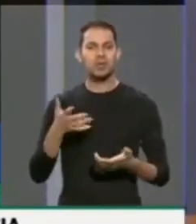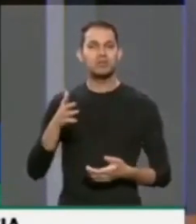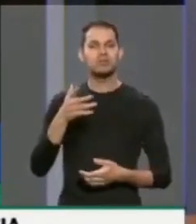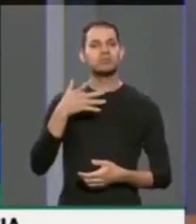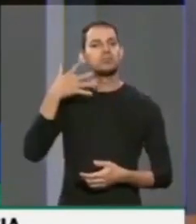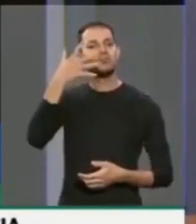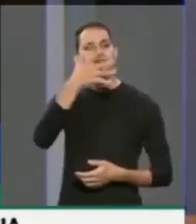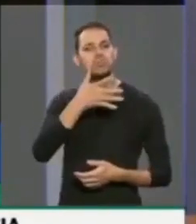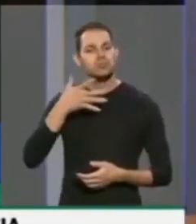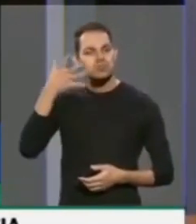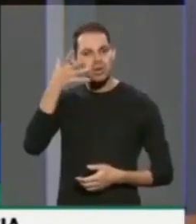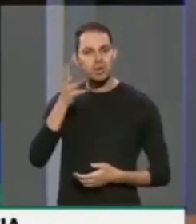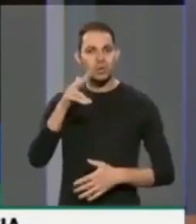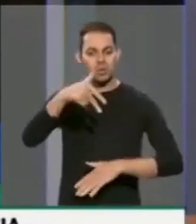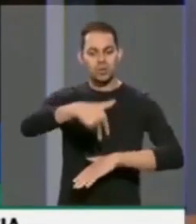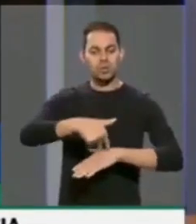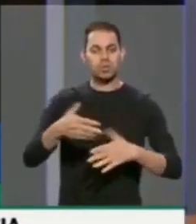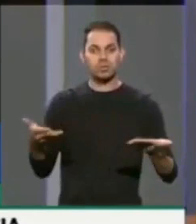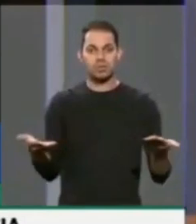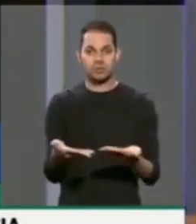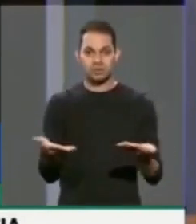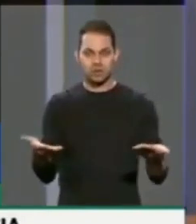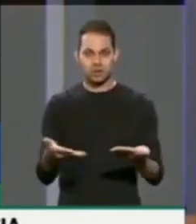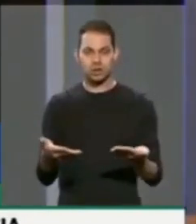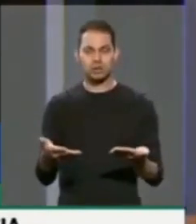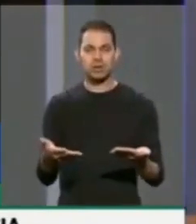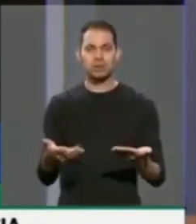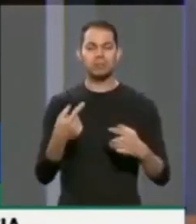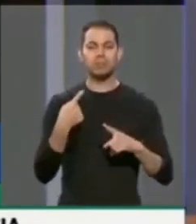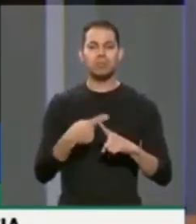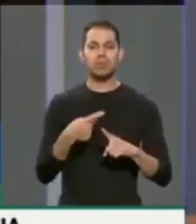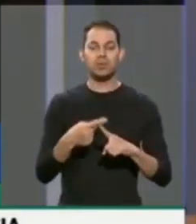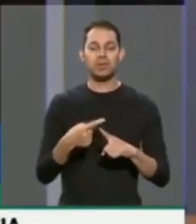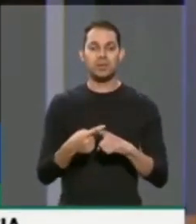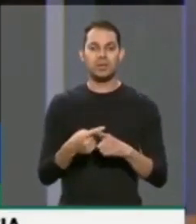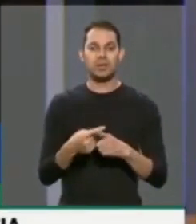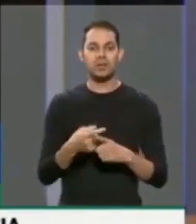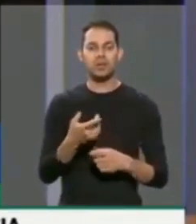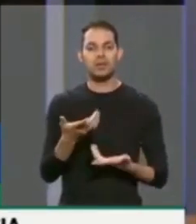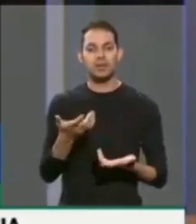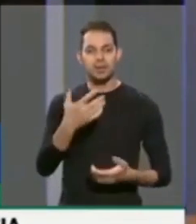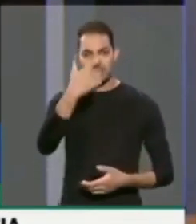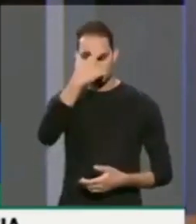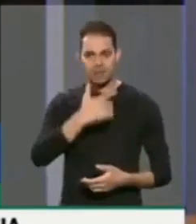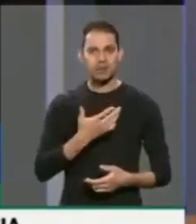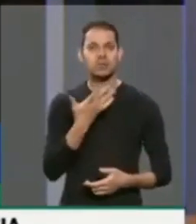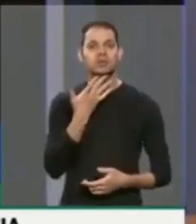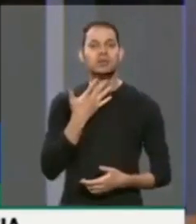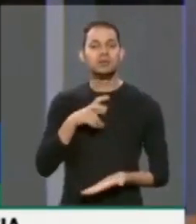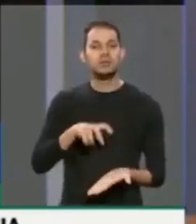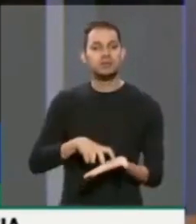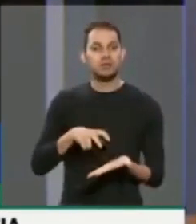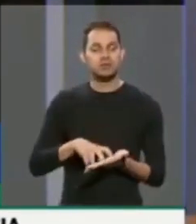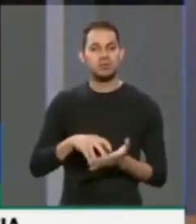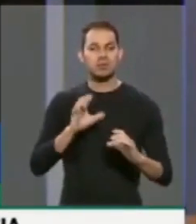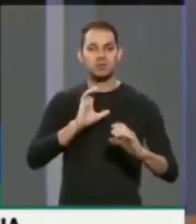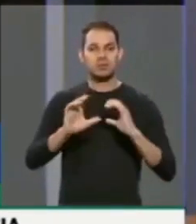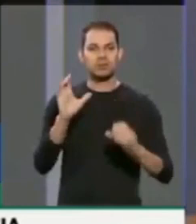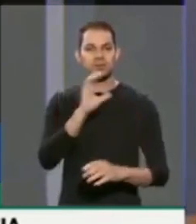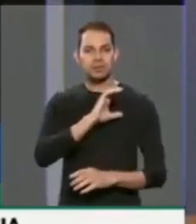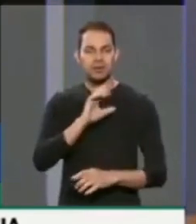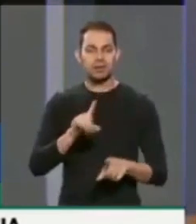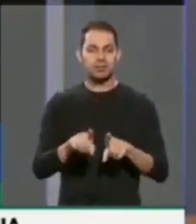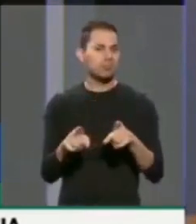uso hoje da tribuna, até porque eu queria ter feito pela manhã, nos breves comunicados, e não